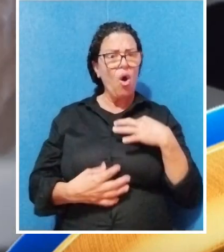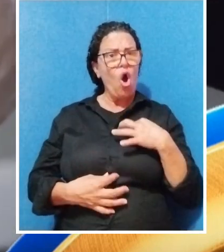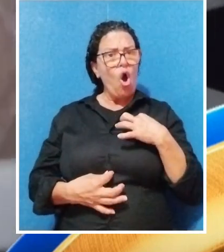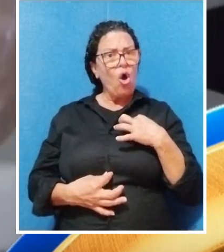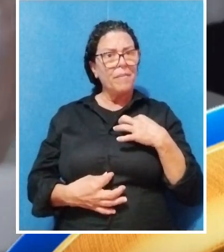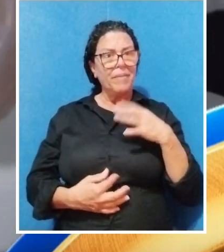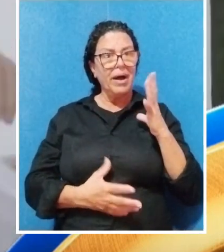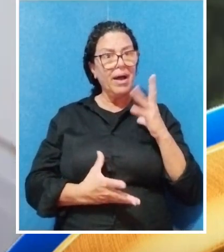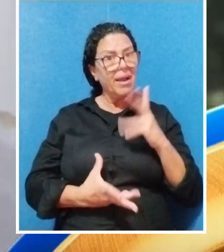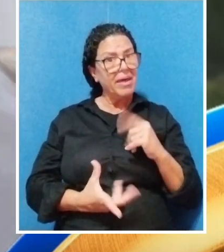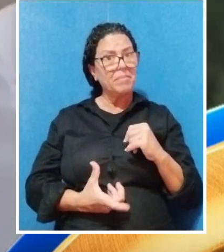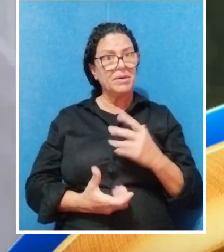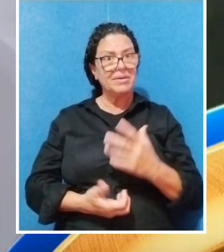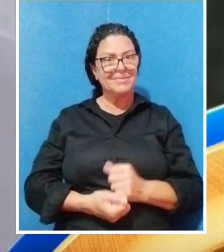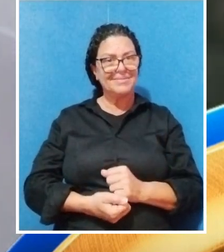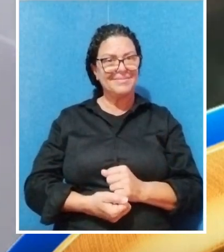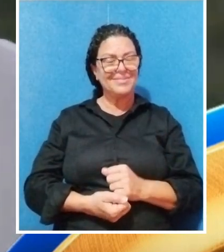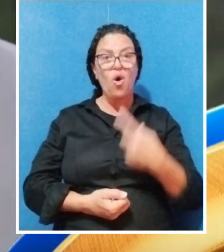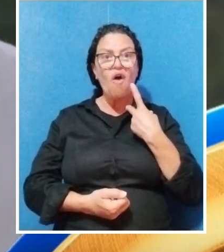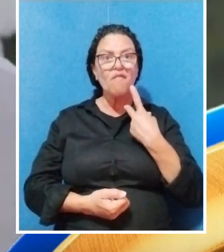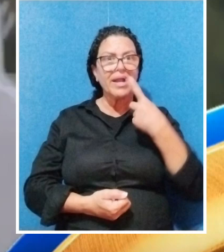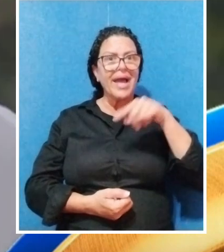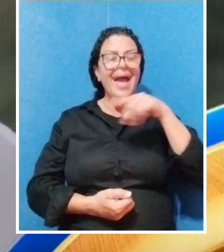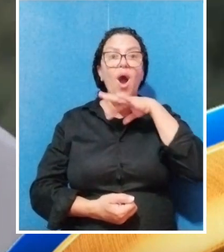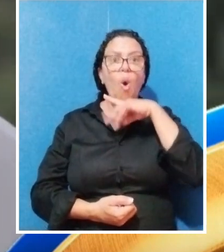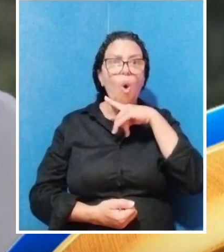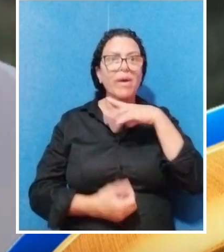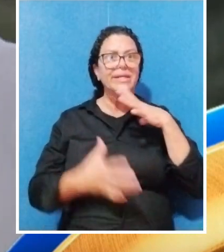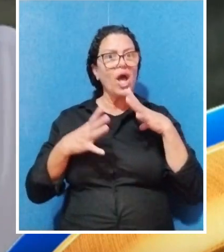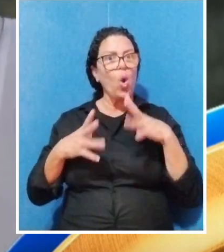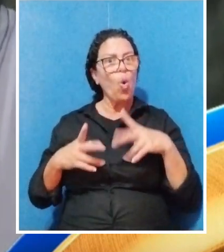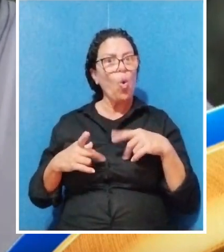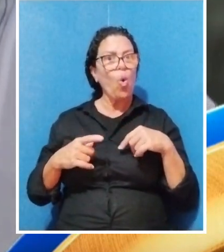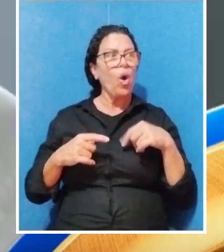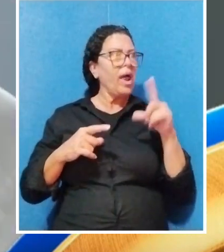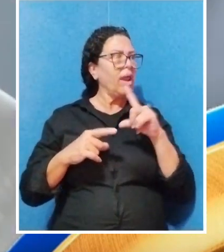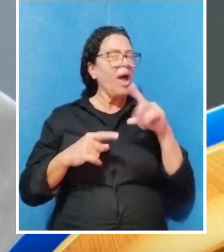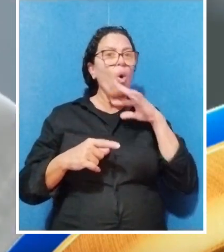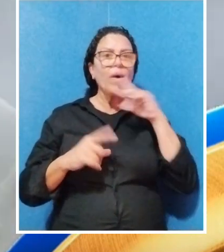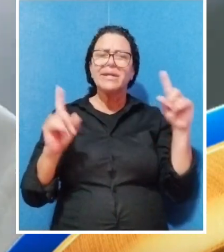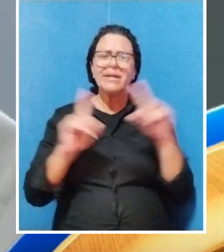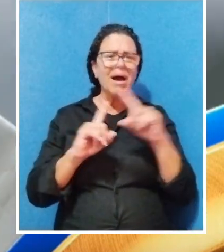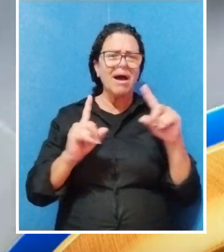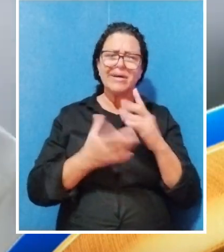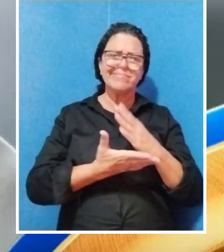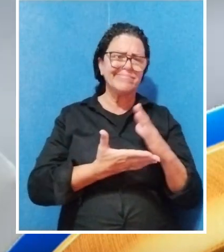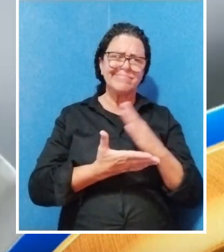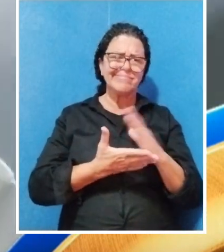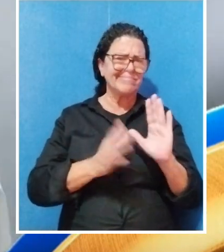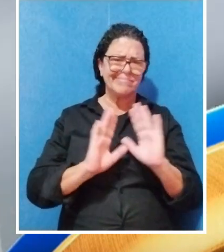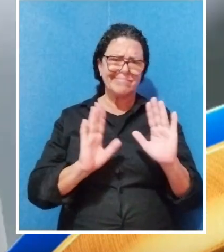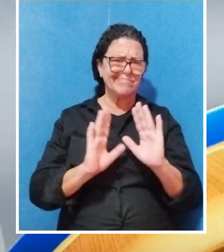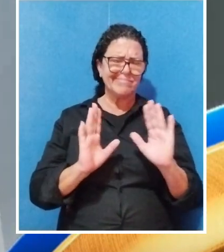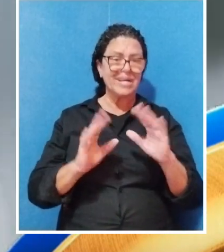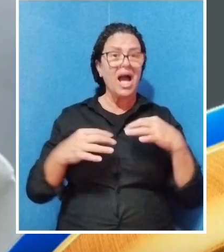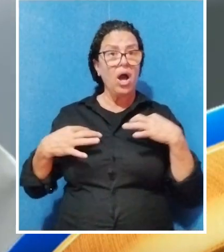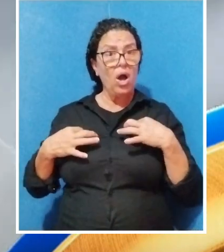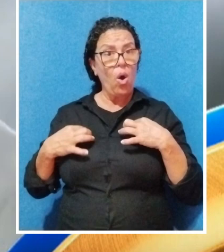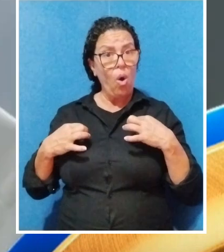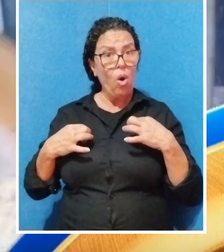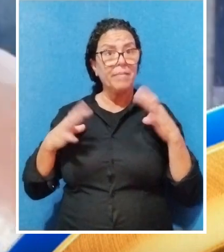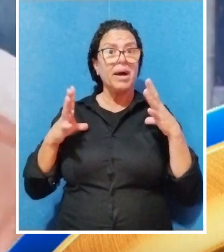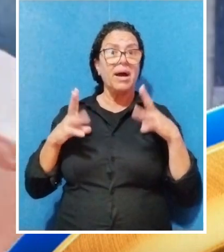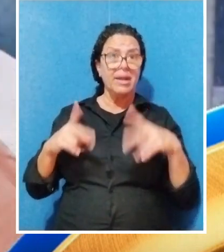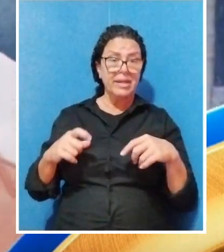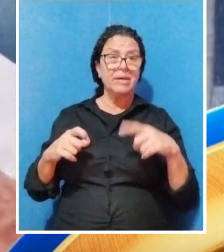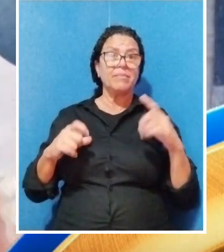ruim ter roupas limpas. Não estamos aqui dizendo que é ruim ter roupas limpas. Não há nada de errado em ter roupas